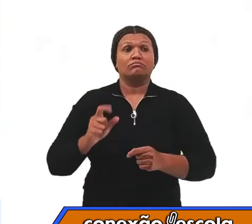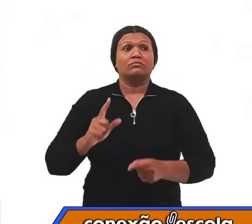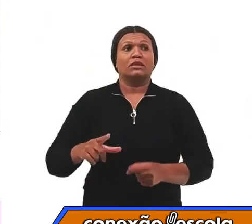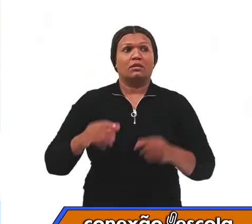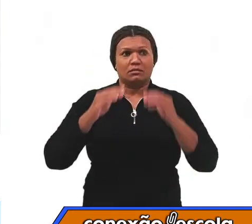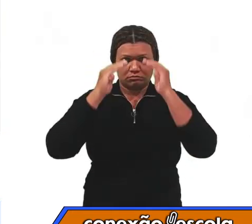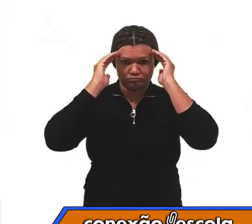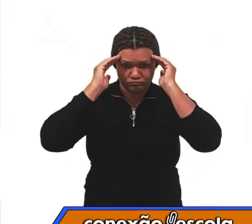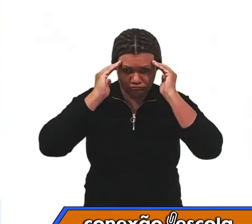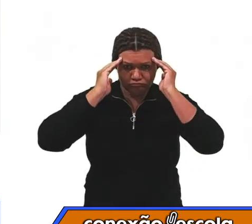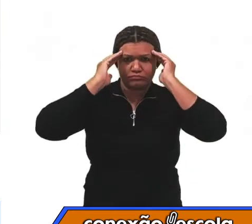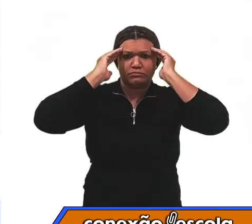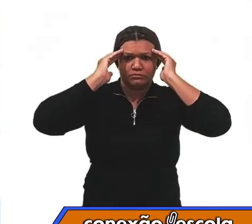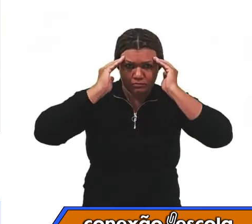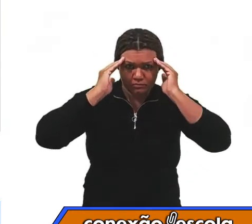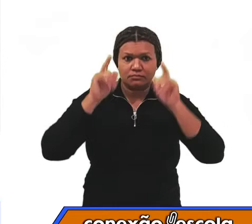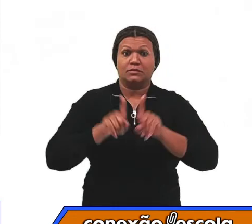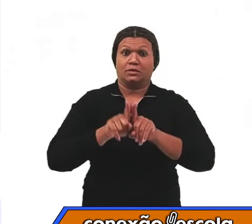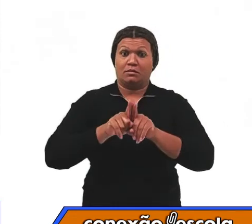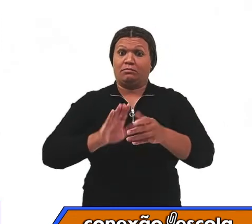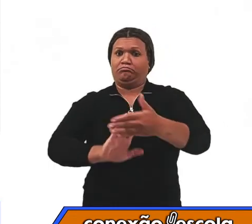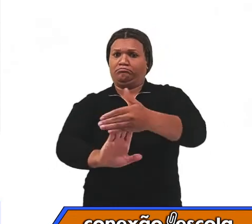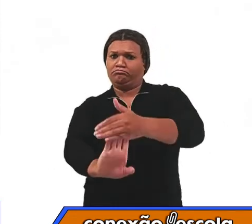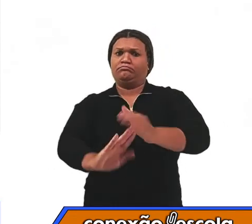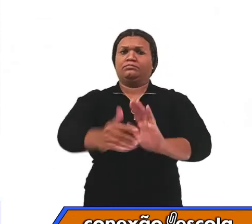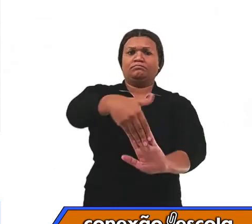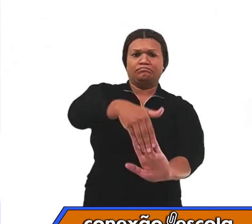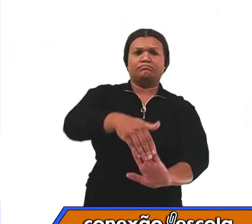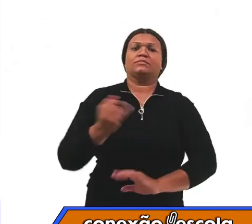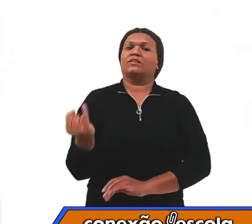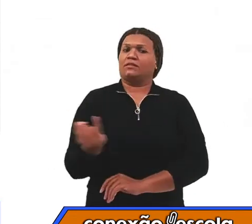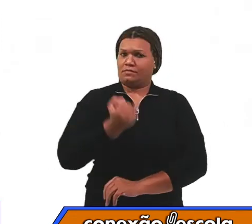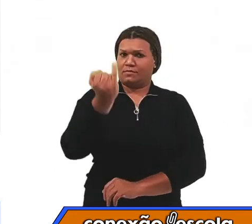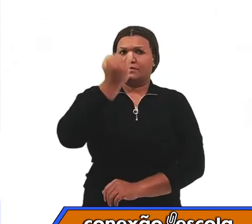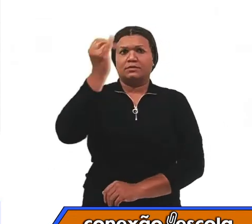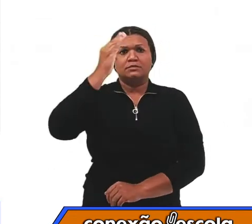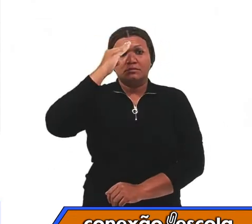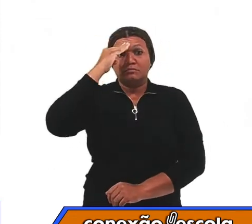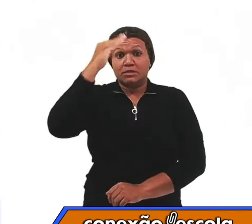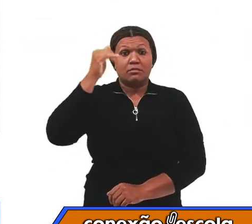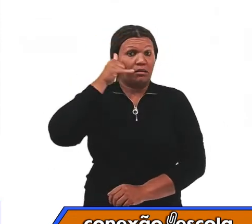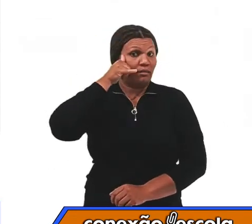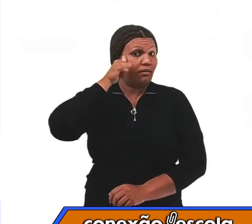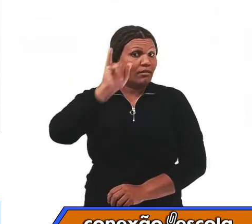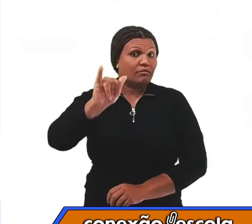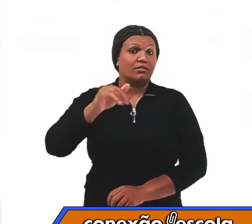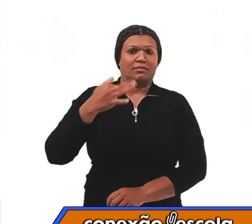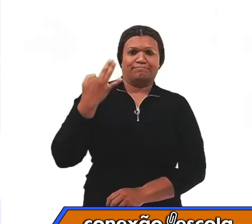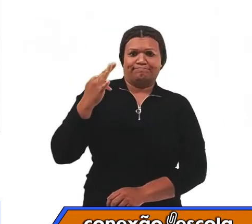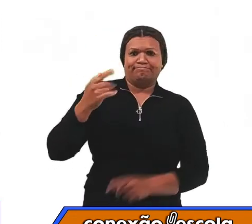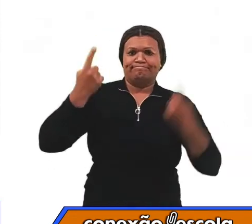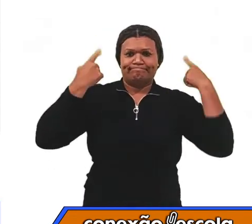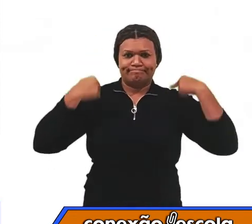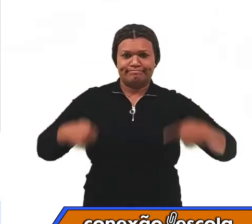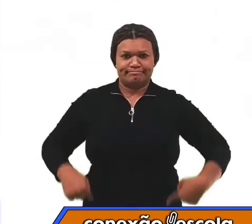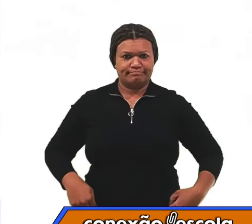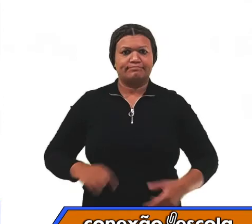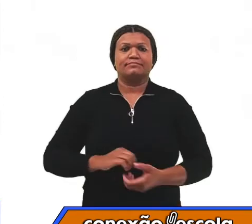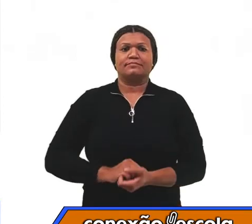a sessão de alongamento, que é muito importante. Principalmente para se evitar as dores musculares.